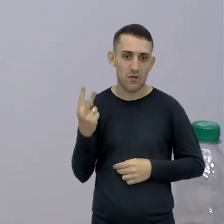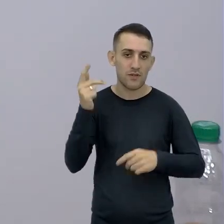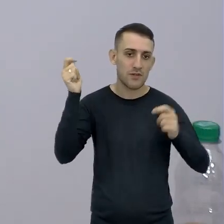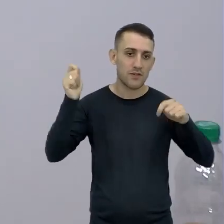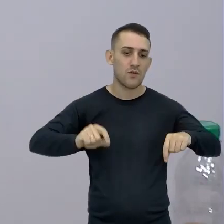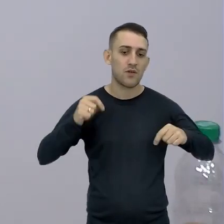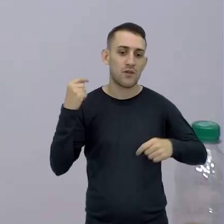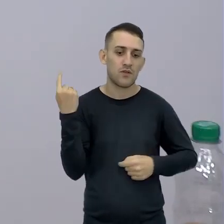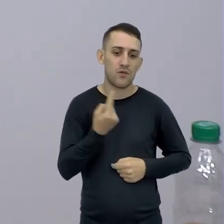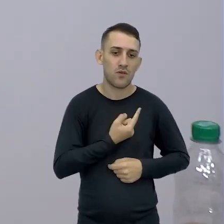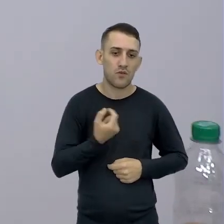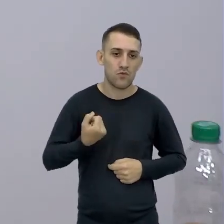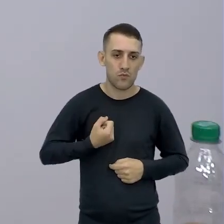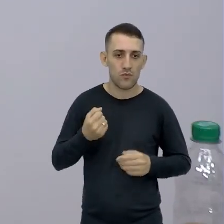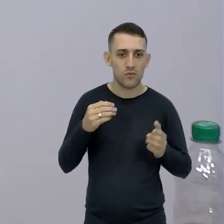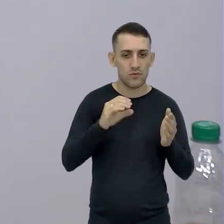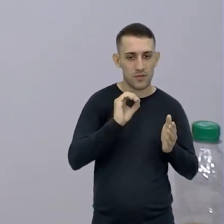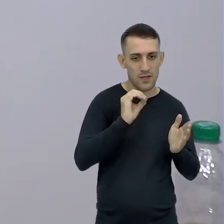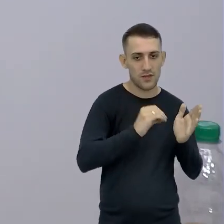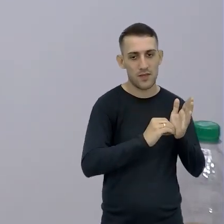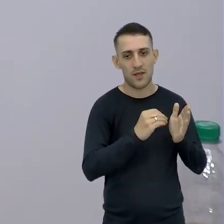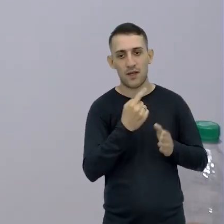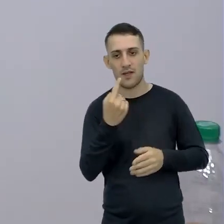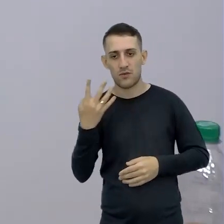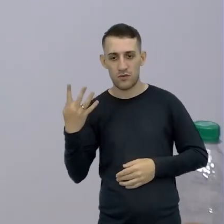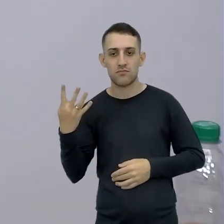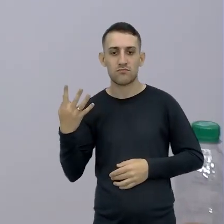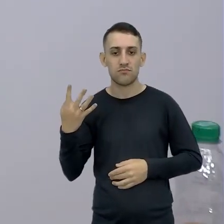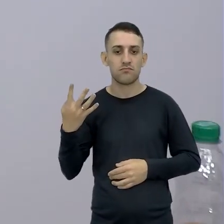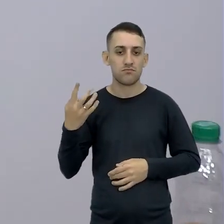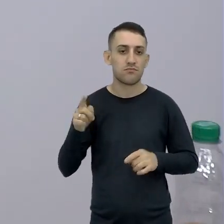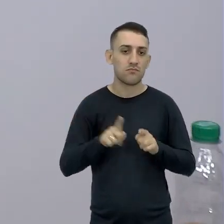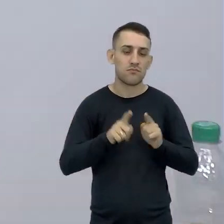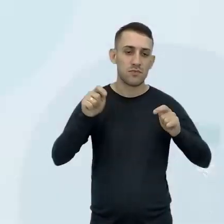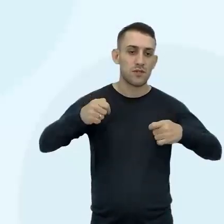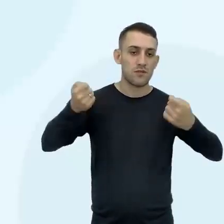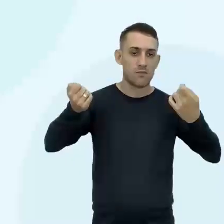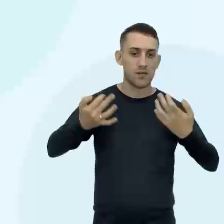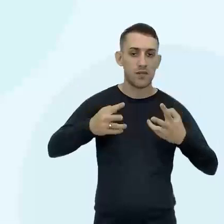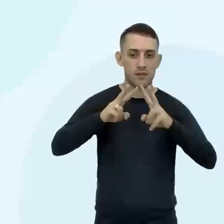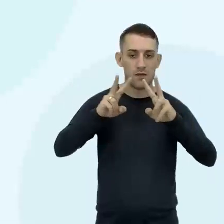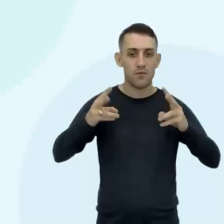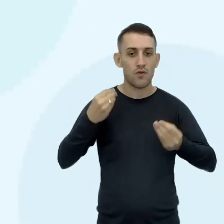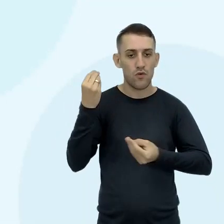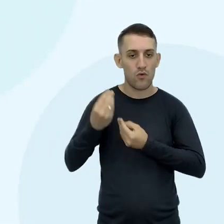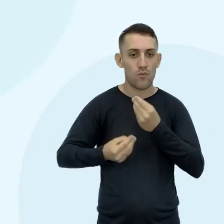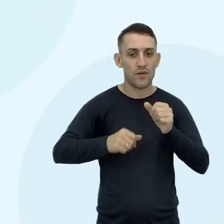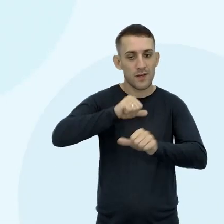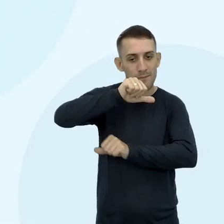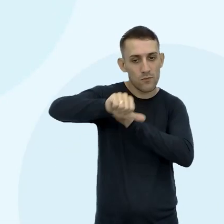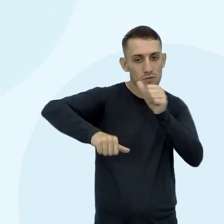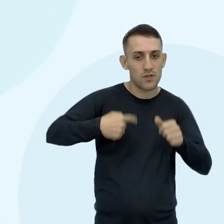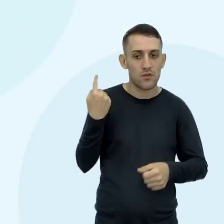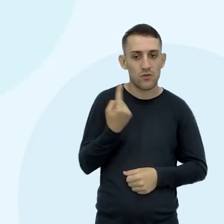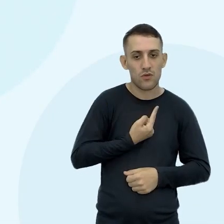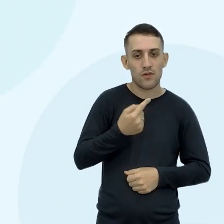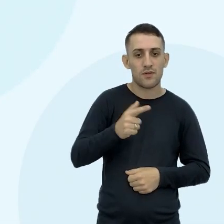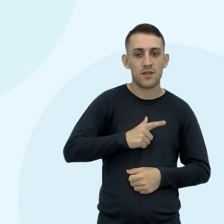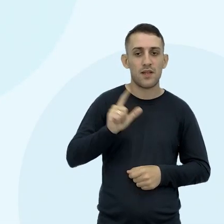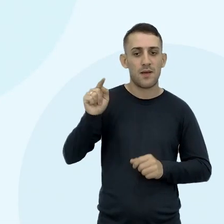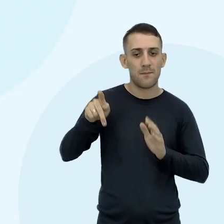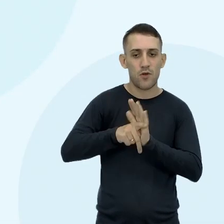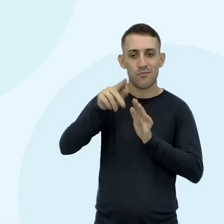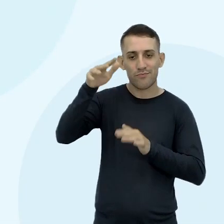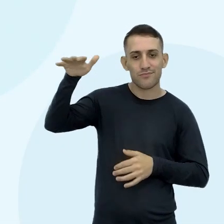vão aí Nos números Entre 0 e 14 Bom E aí falei também Sobre como isso Afeta a gente Quando a gente Está lá